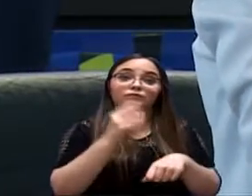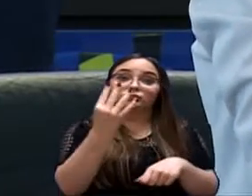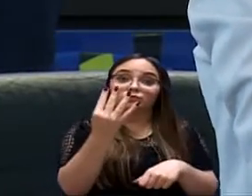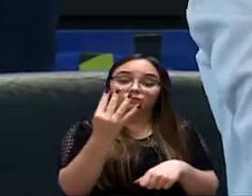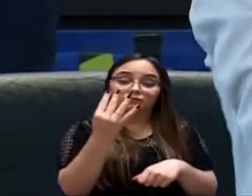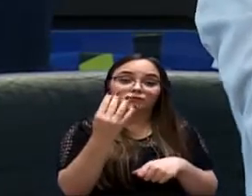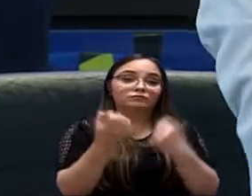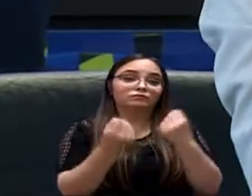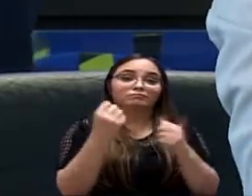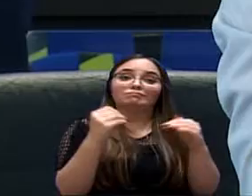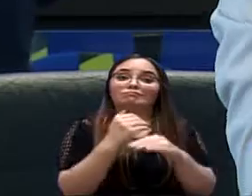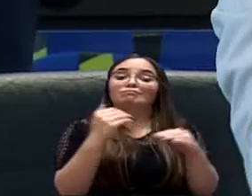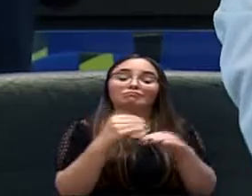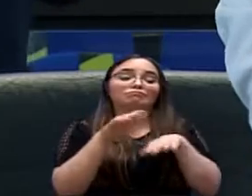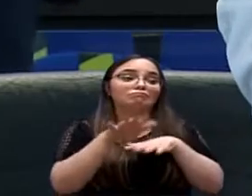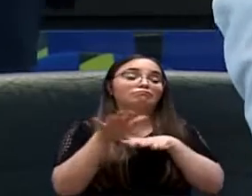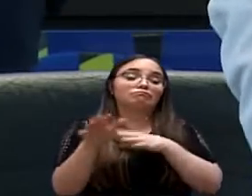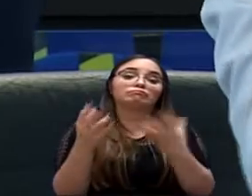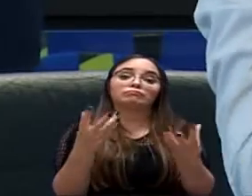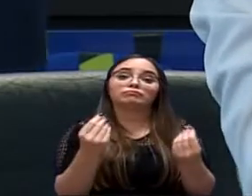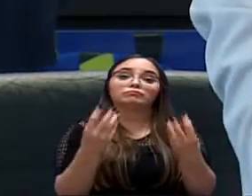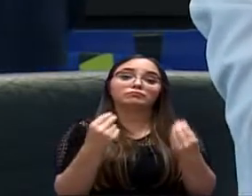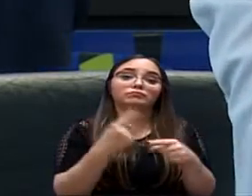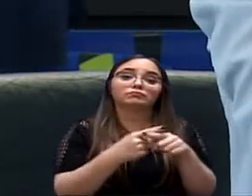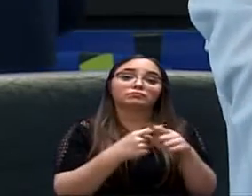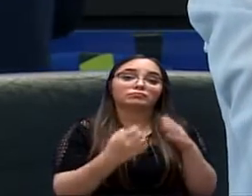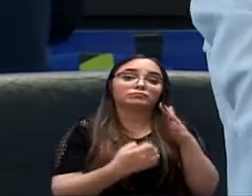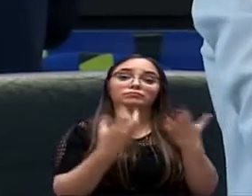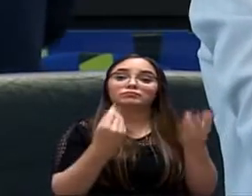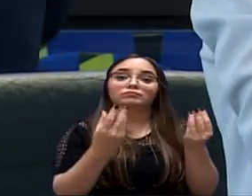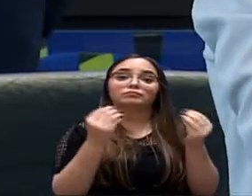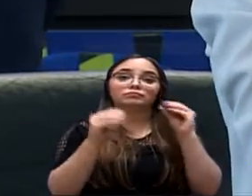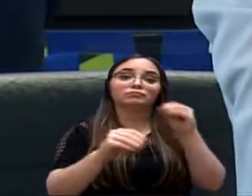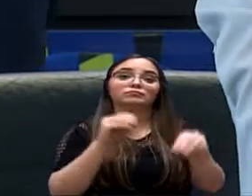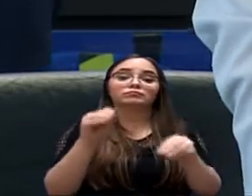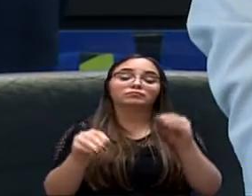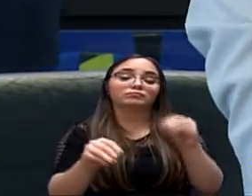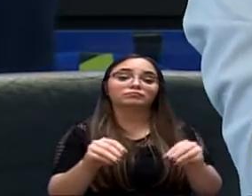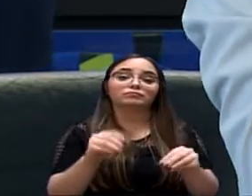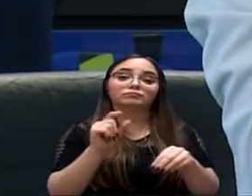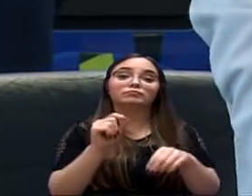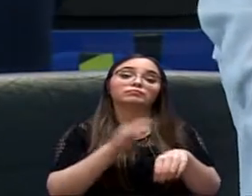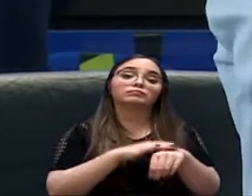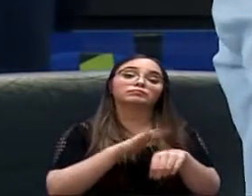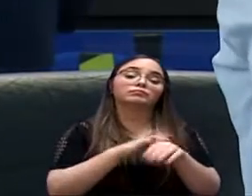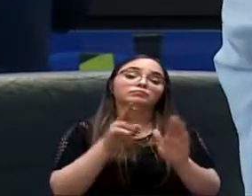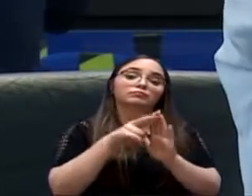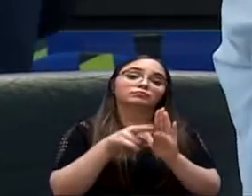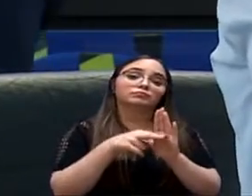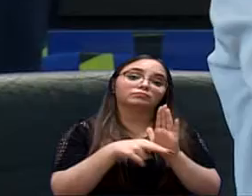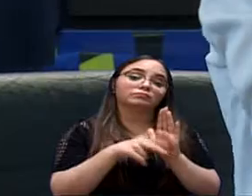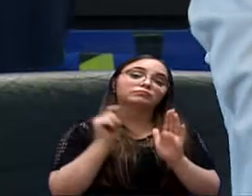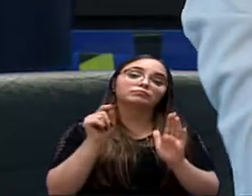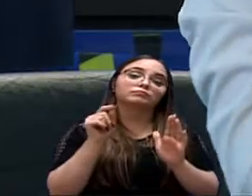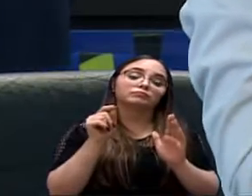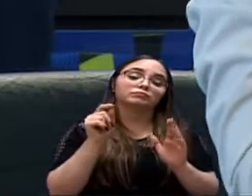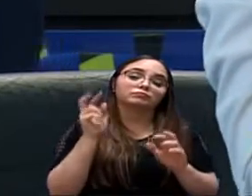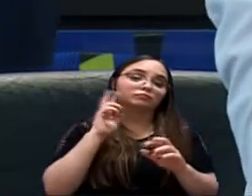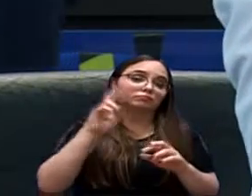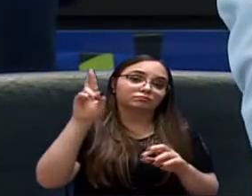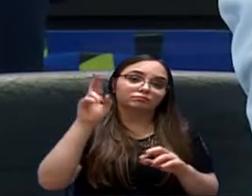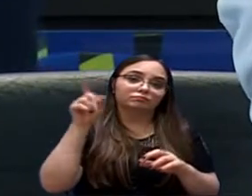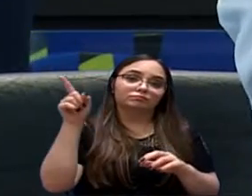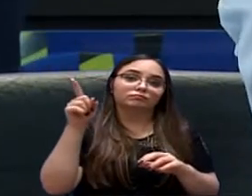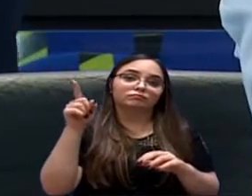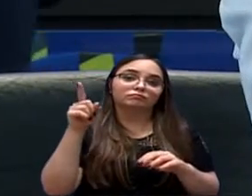da tarde. Então, todos os empreendimentos do mundo estão indo para lá, mas quem regula uma medida mitigatória é a